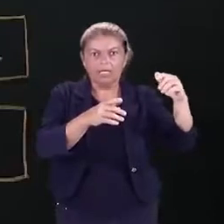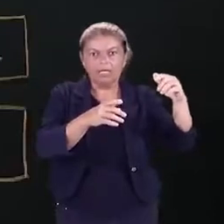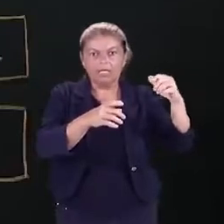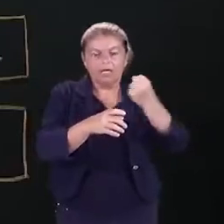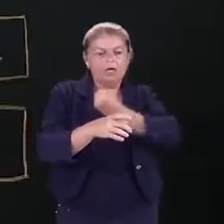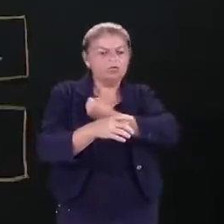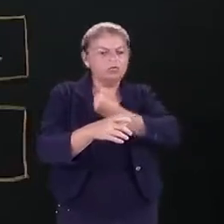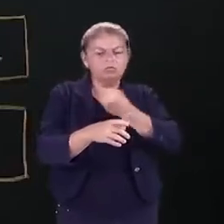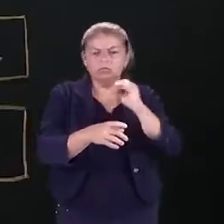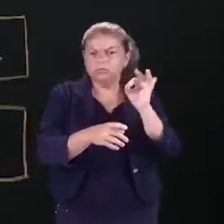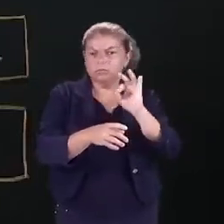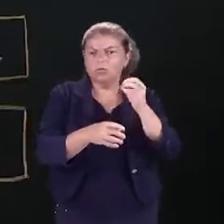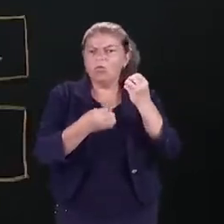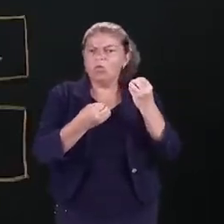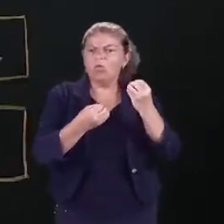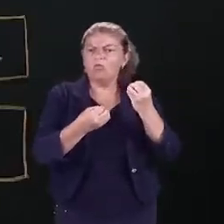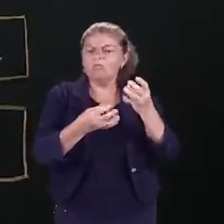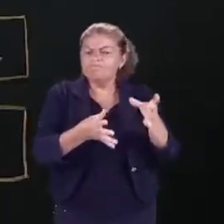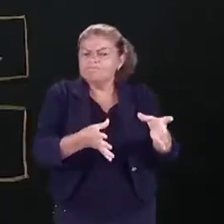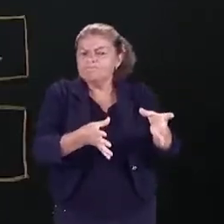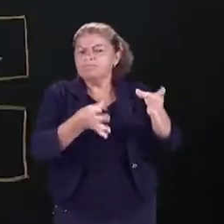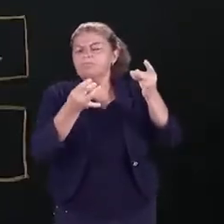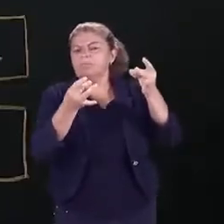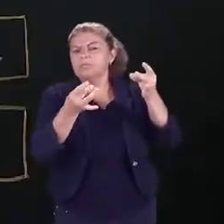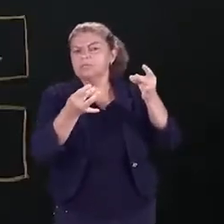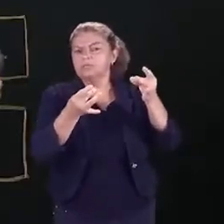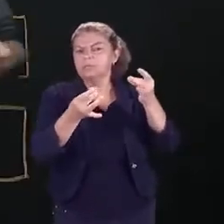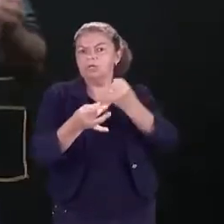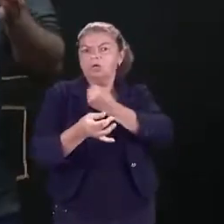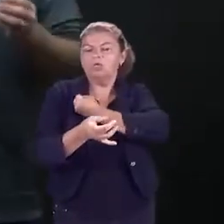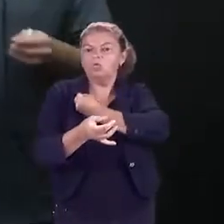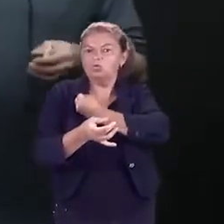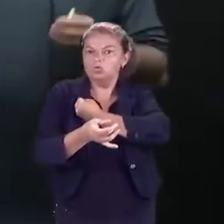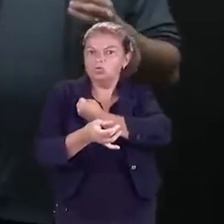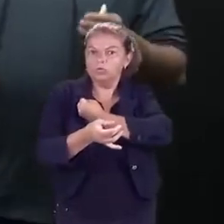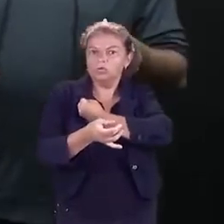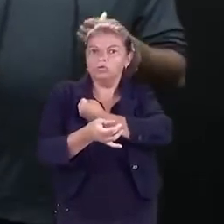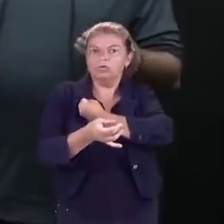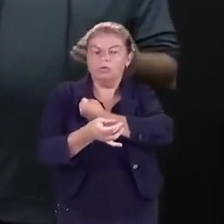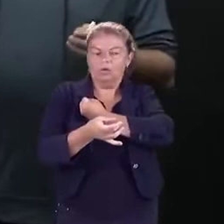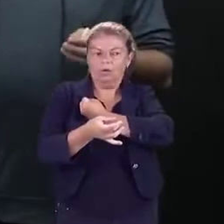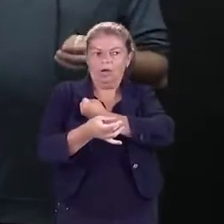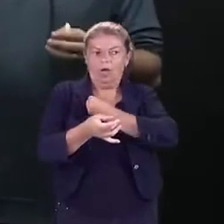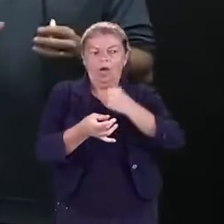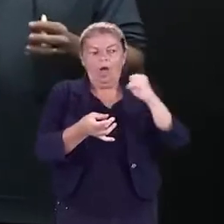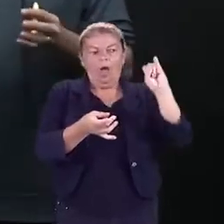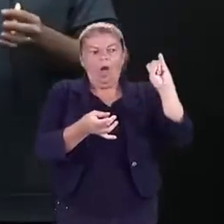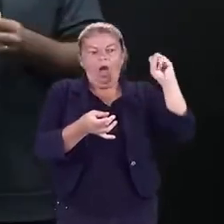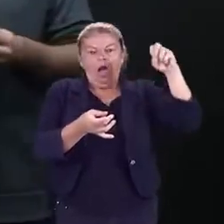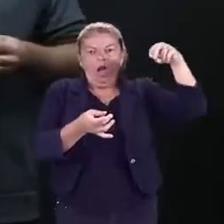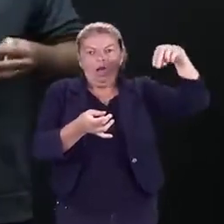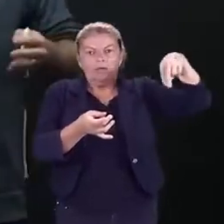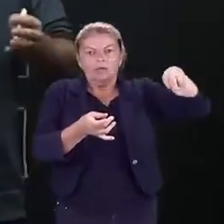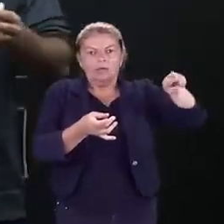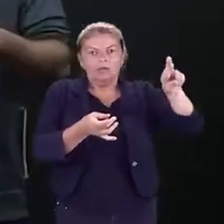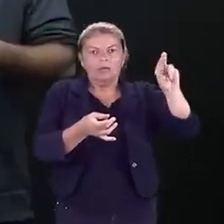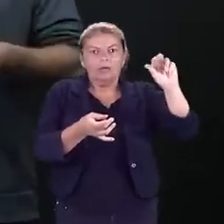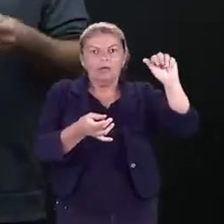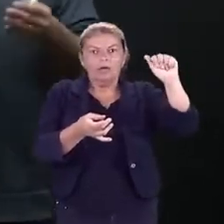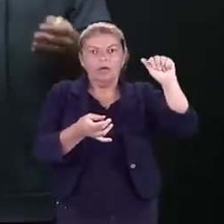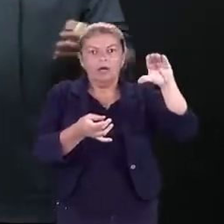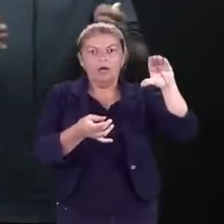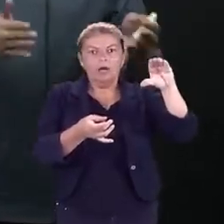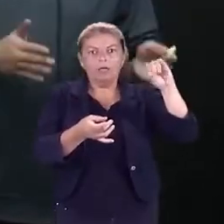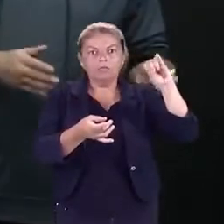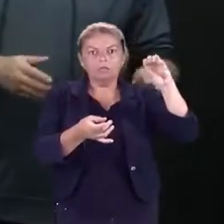Como é que a gente identifica, então, de repente, o número irracional? Todo número irracional, desculpa, ele também é um